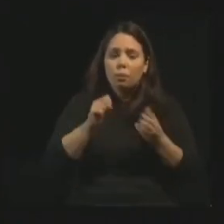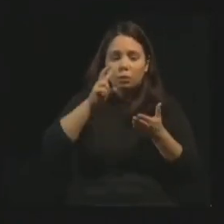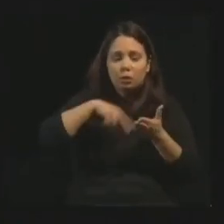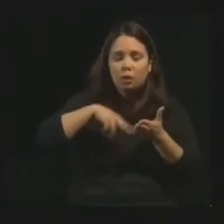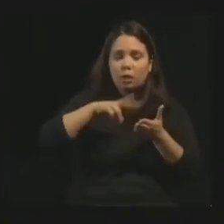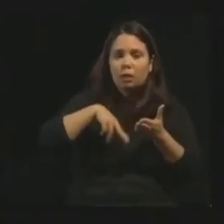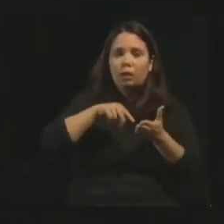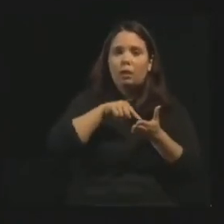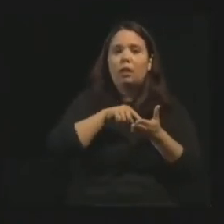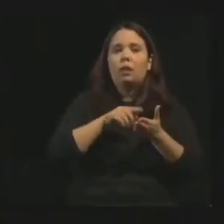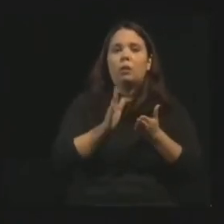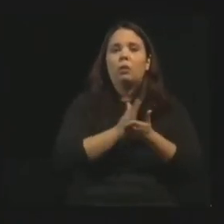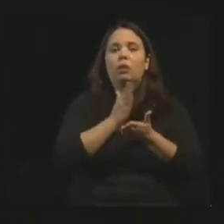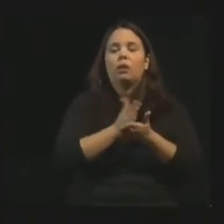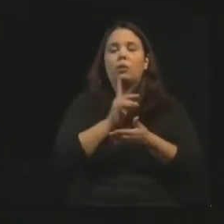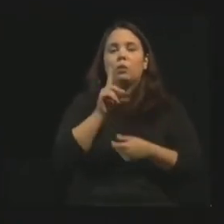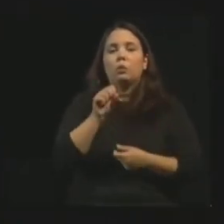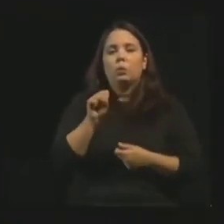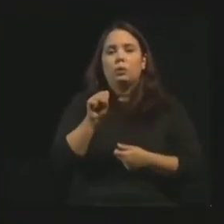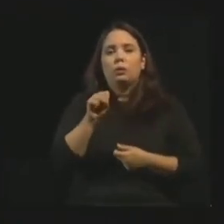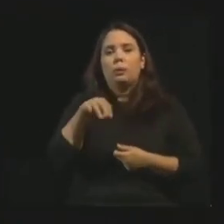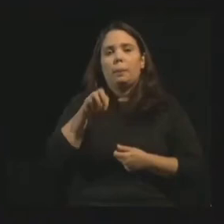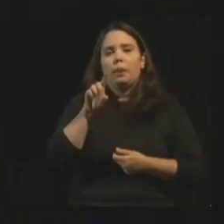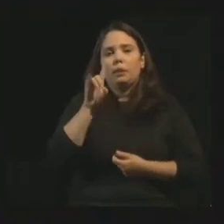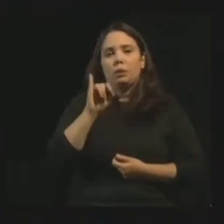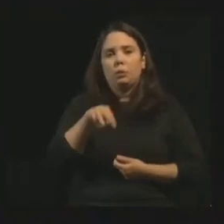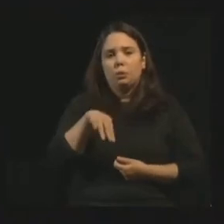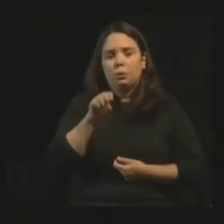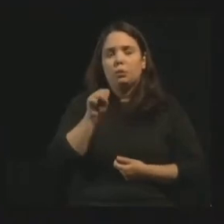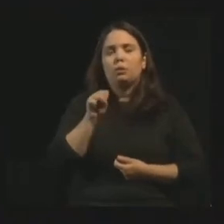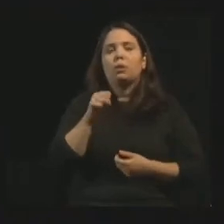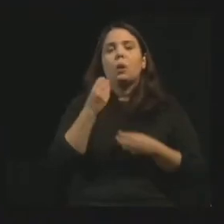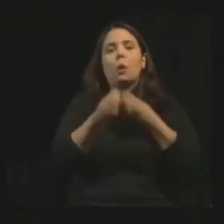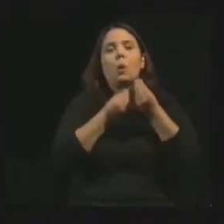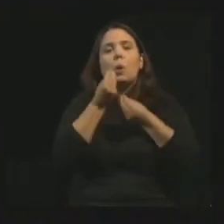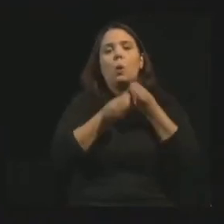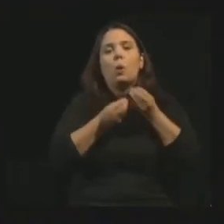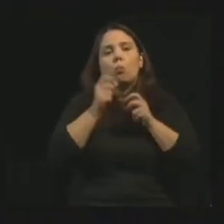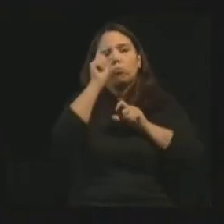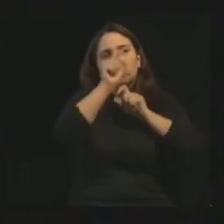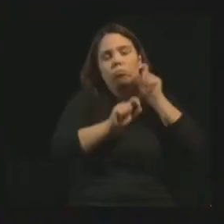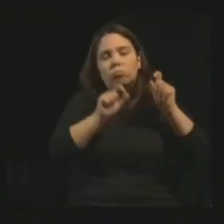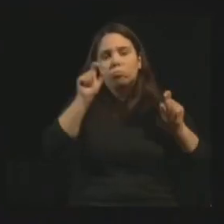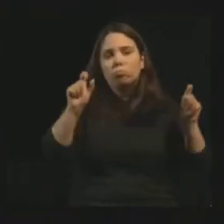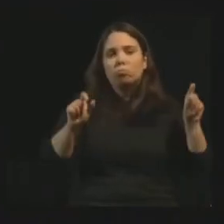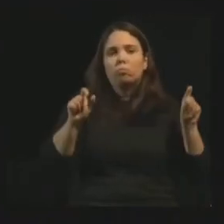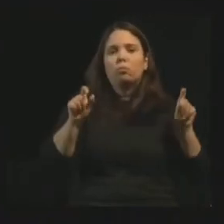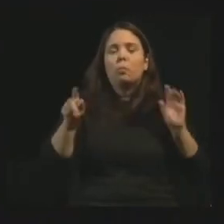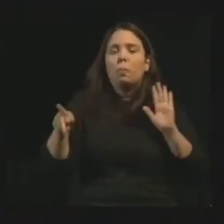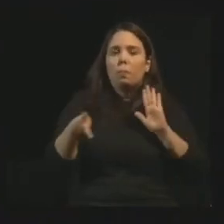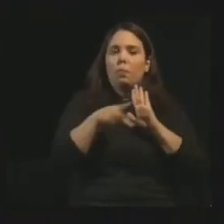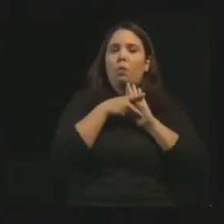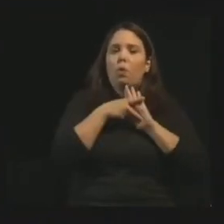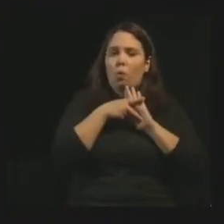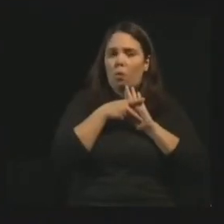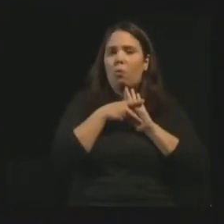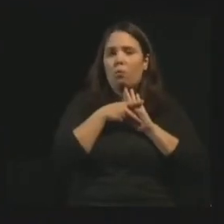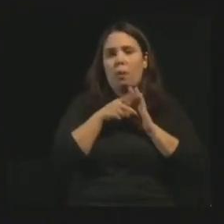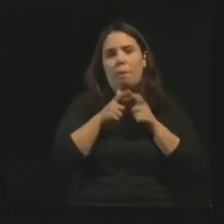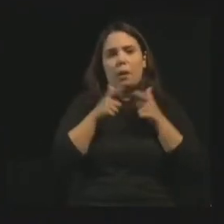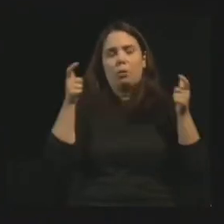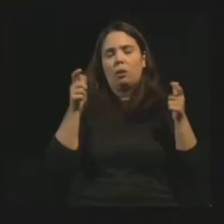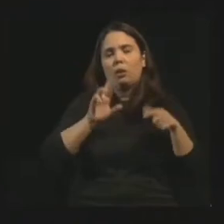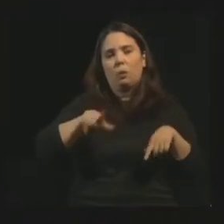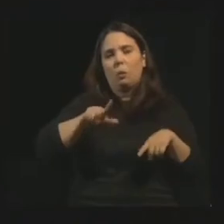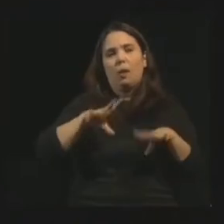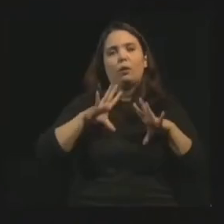Ceará dos Médiuns sobre quem são esses nossos companheiros. na sua generalidade, na sua maioria, não são